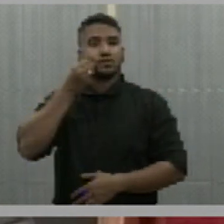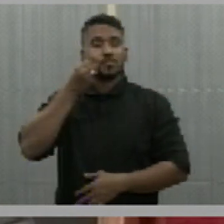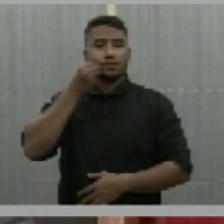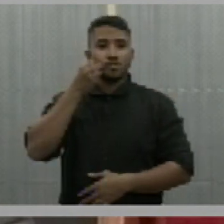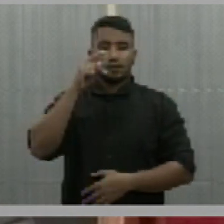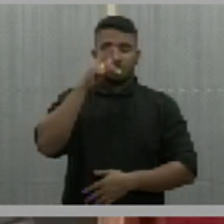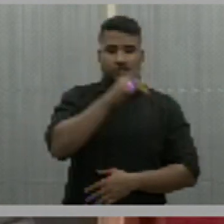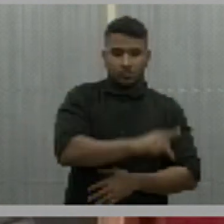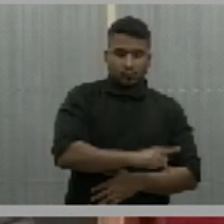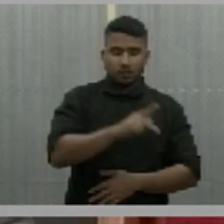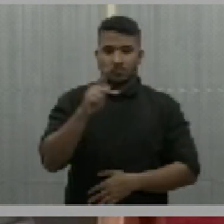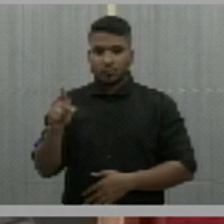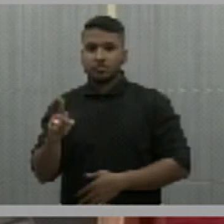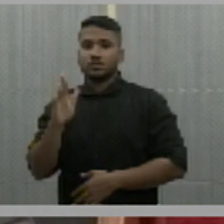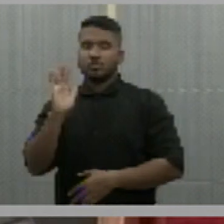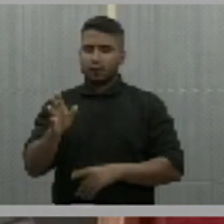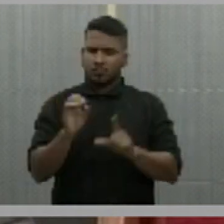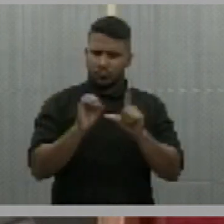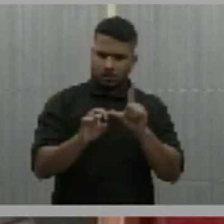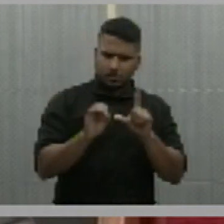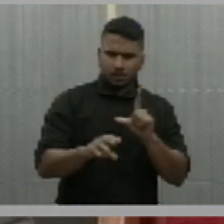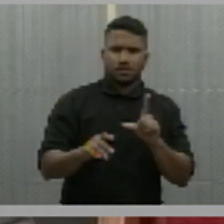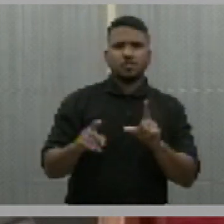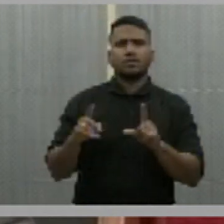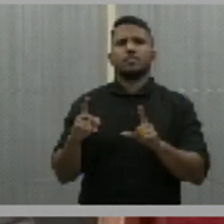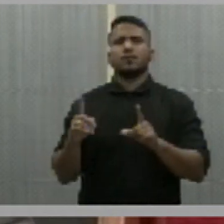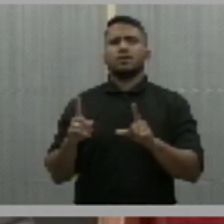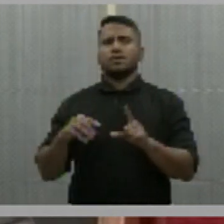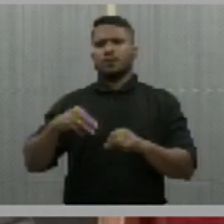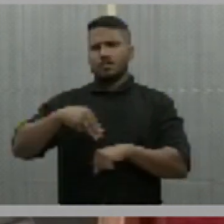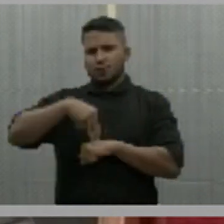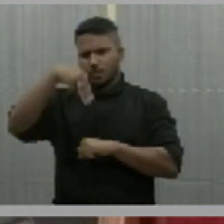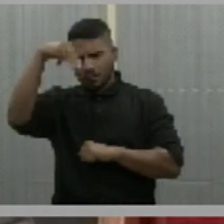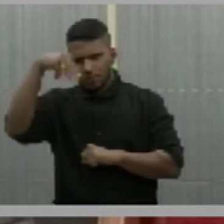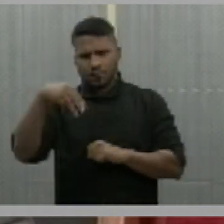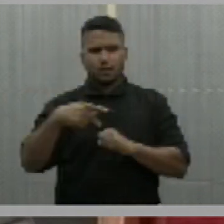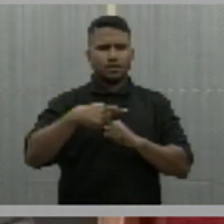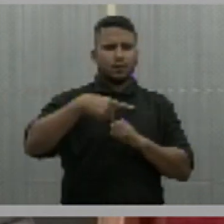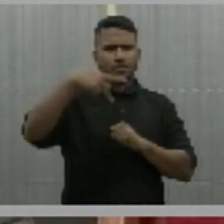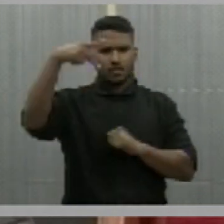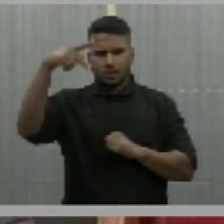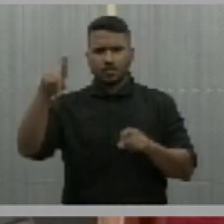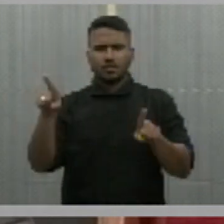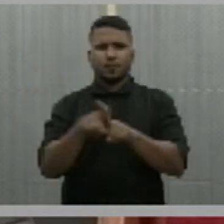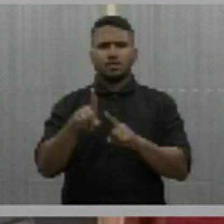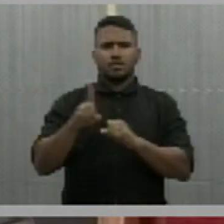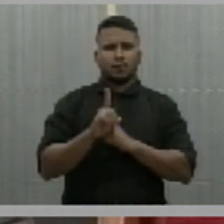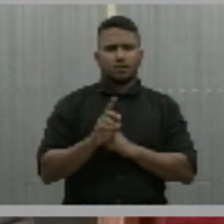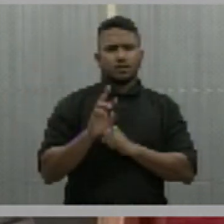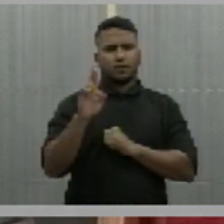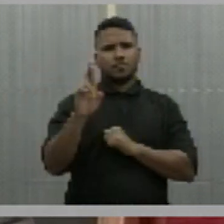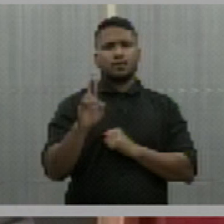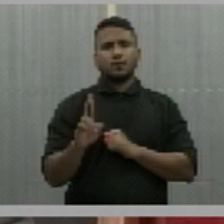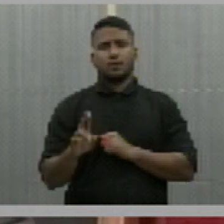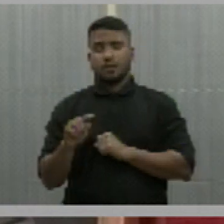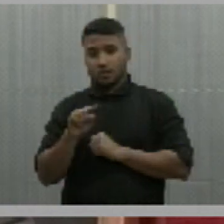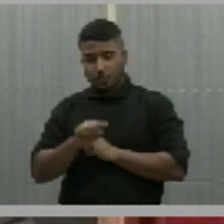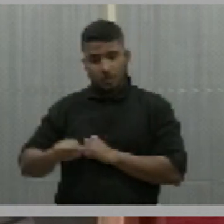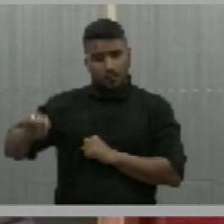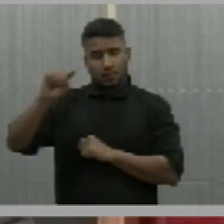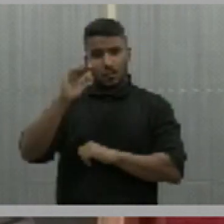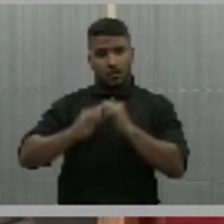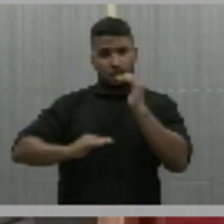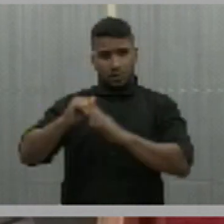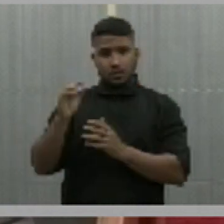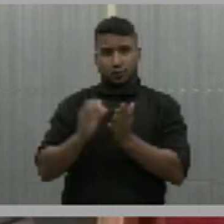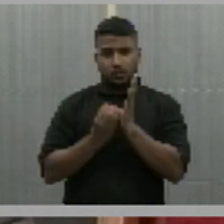professores com licenciatura, com mestrado, pós-graduação e doutorado, esses profissionais